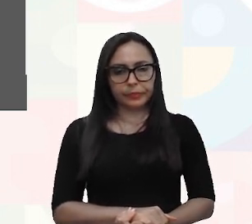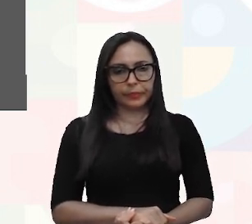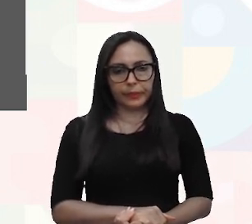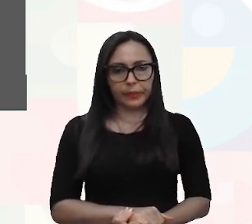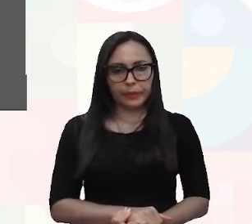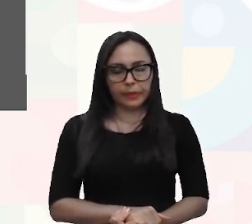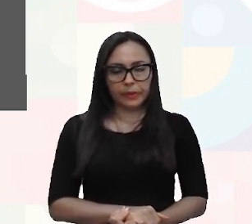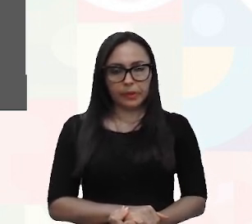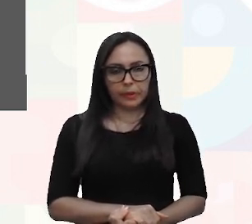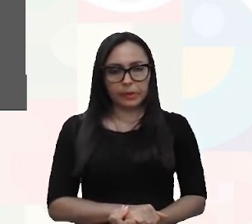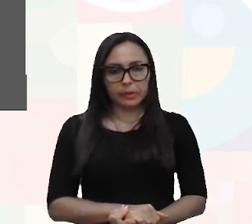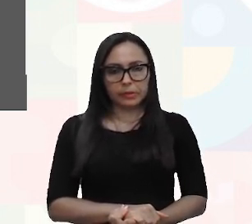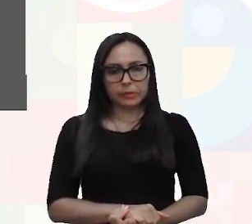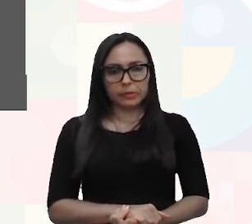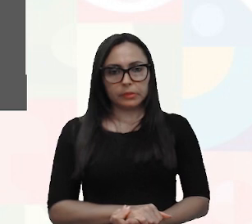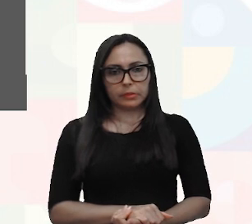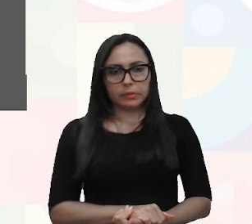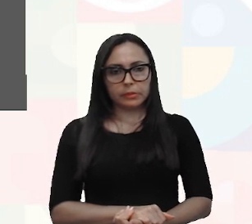aqui, ó,